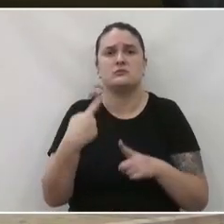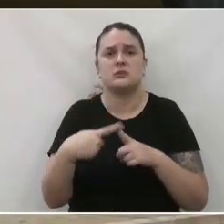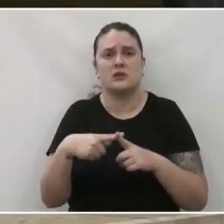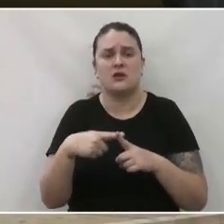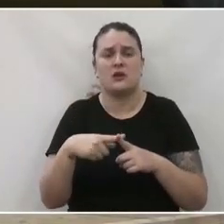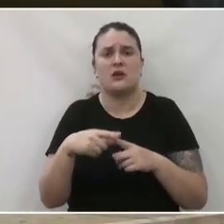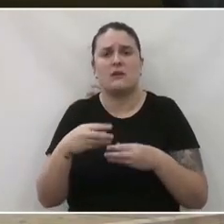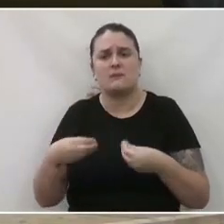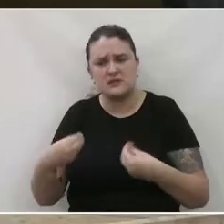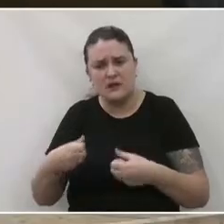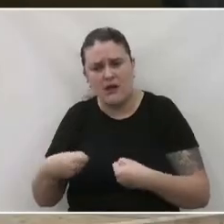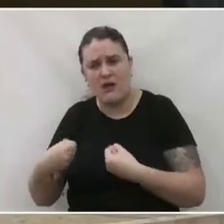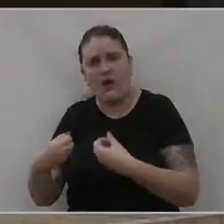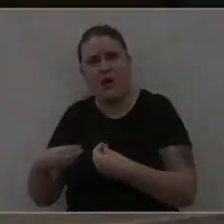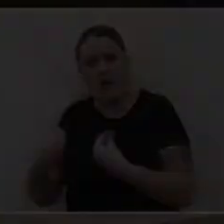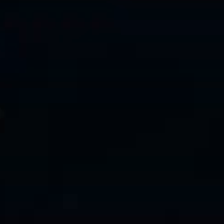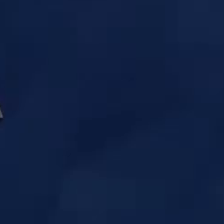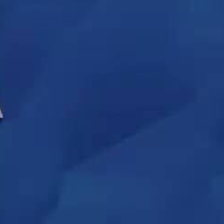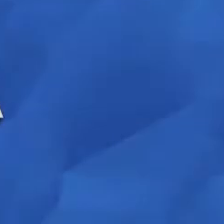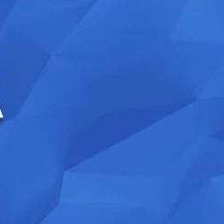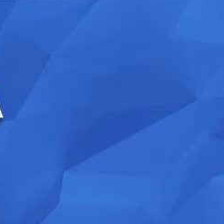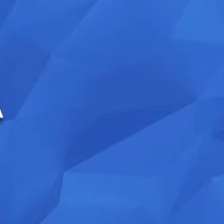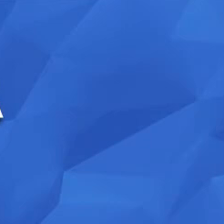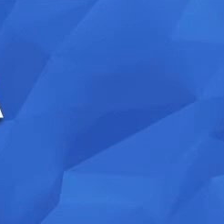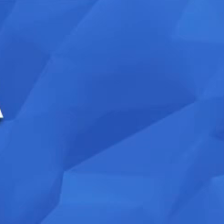que é a vida para aquela população. Muito obrigado.